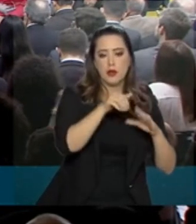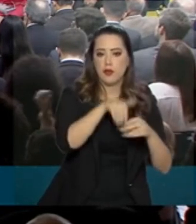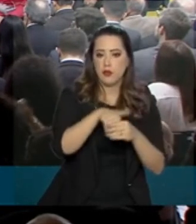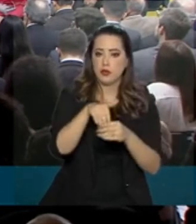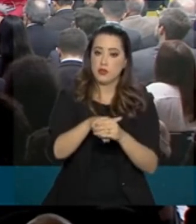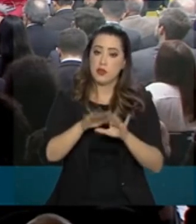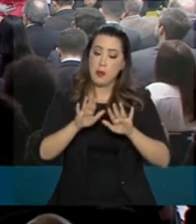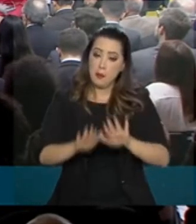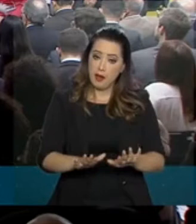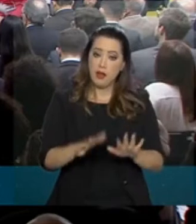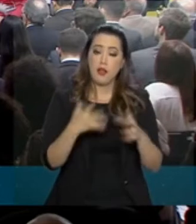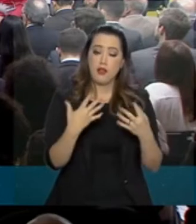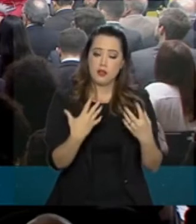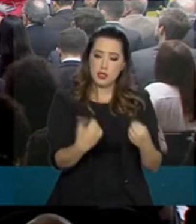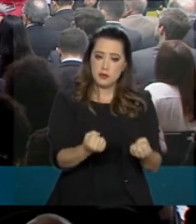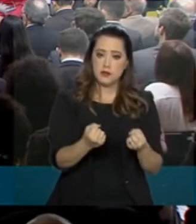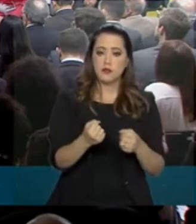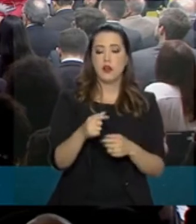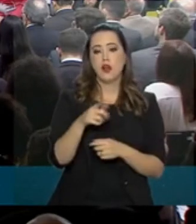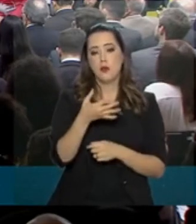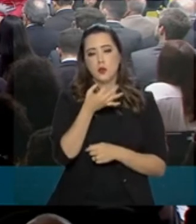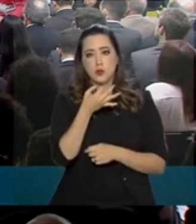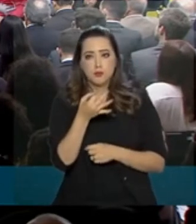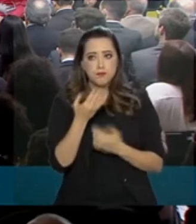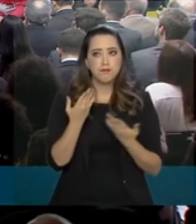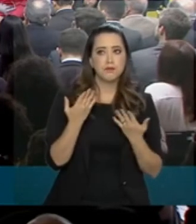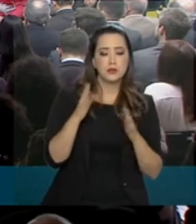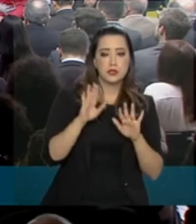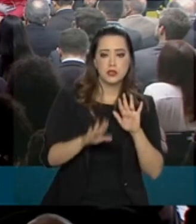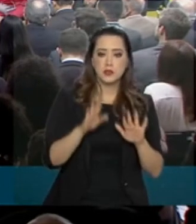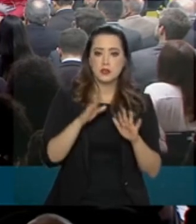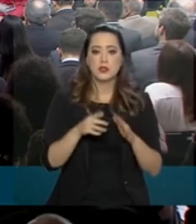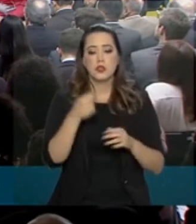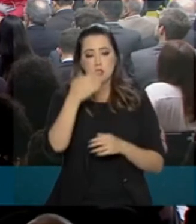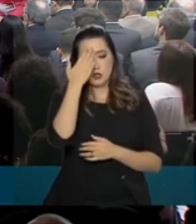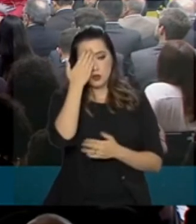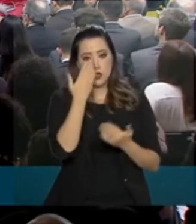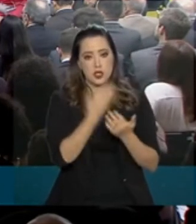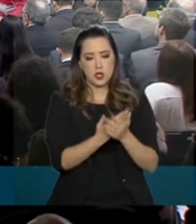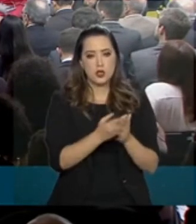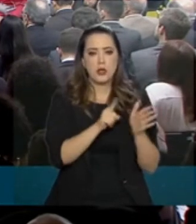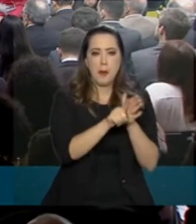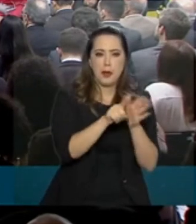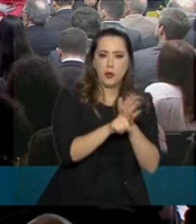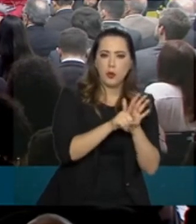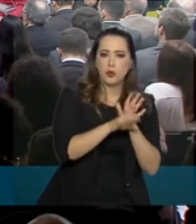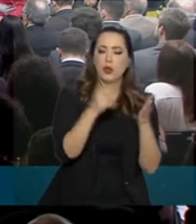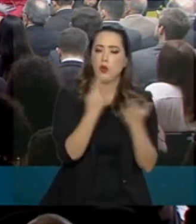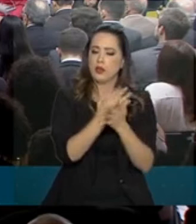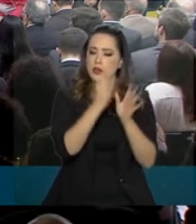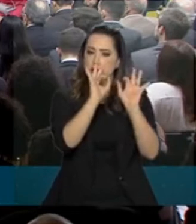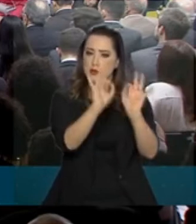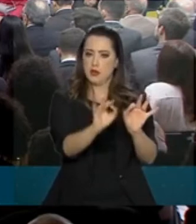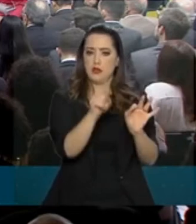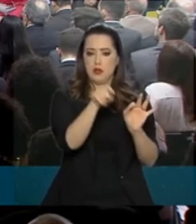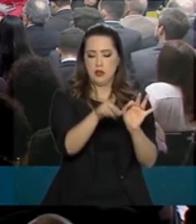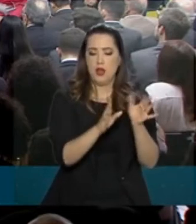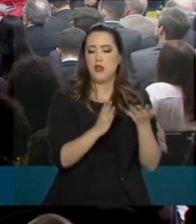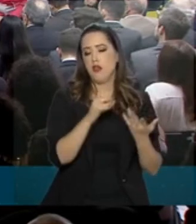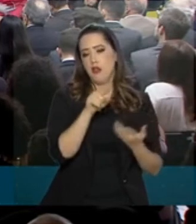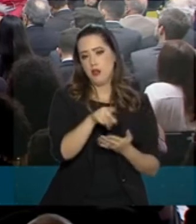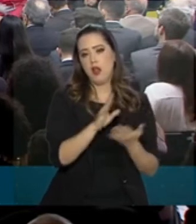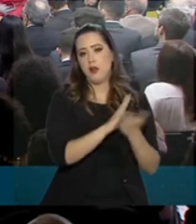hipotético. Davi, eu não acredito nisso. Até porque a sabatina vai ser feita com rigor, tenho certeza disso, e ele vai ser